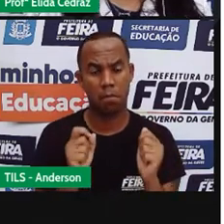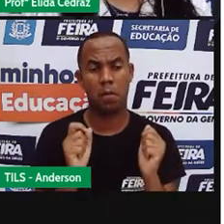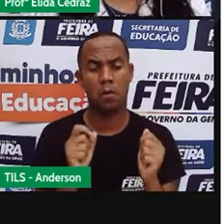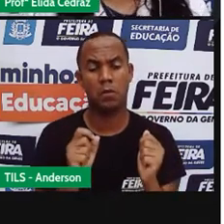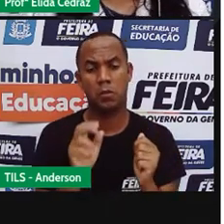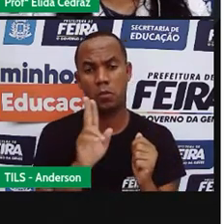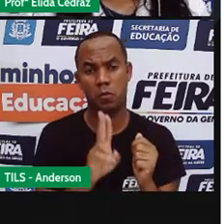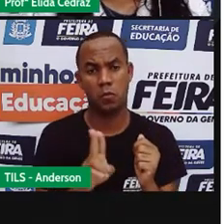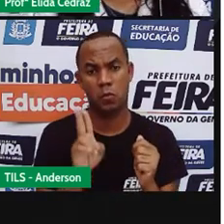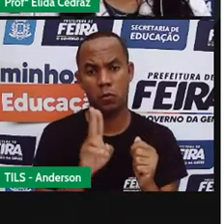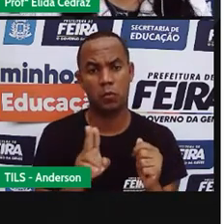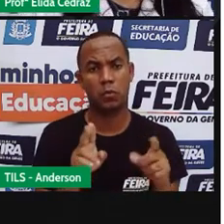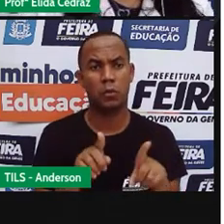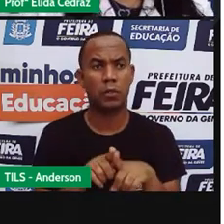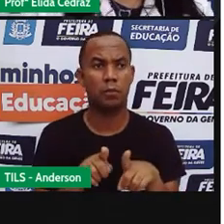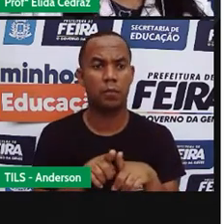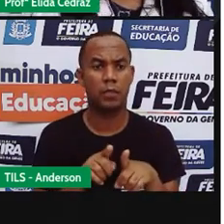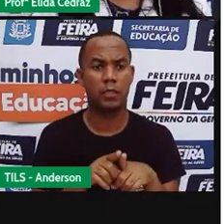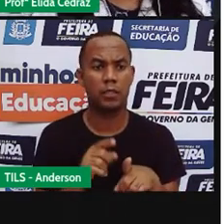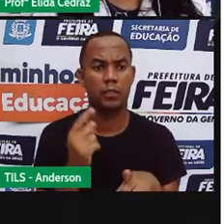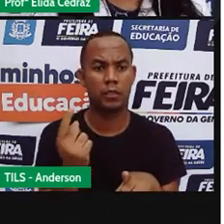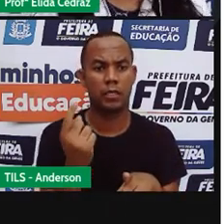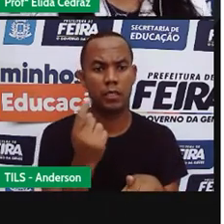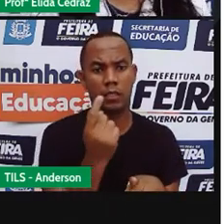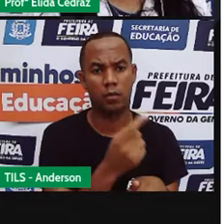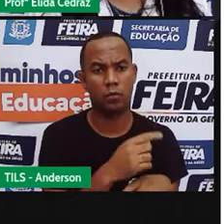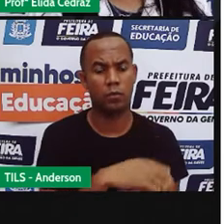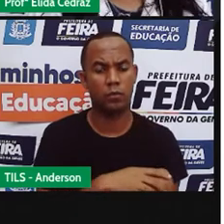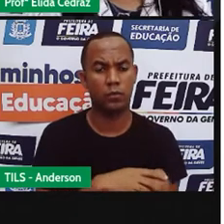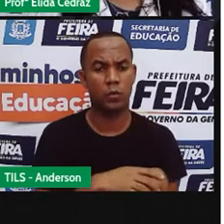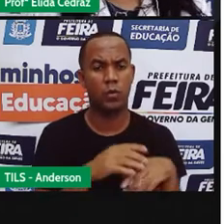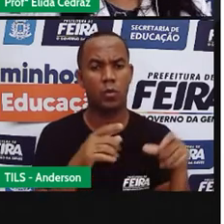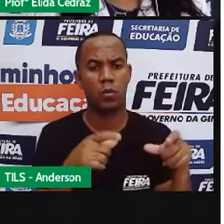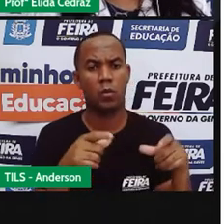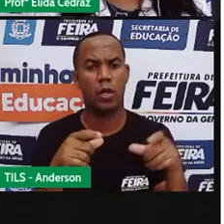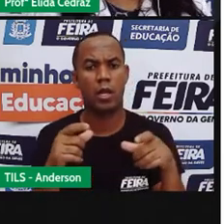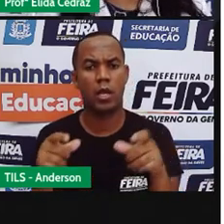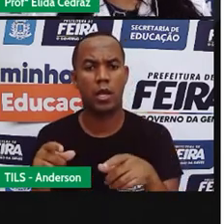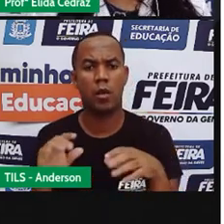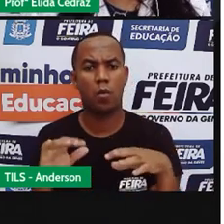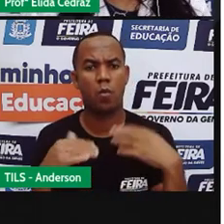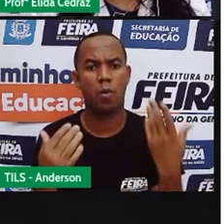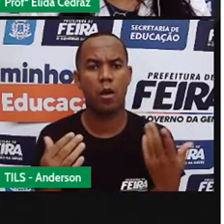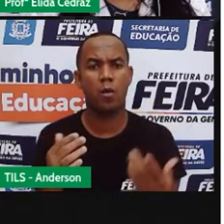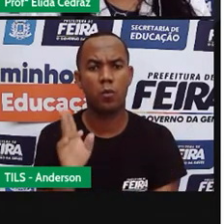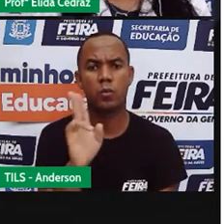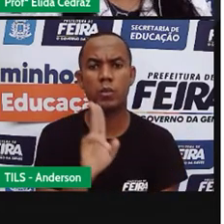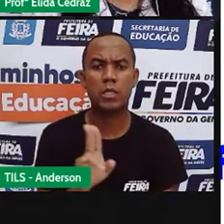E dependendo do ambiente onde ele está sendo utilizado.